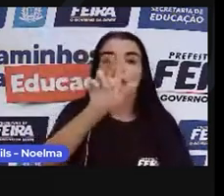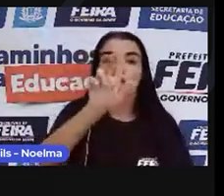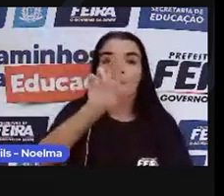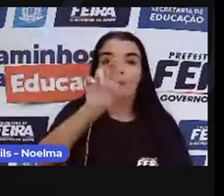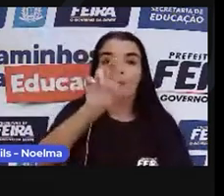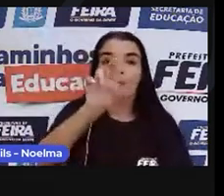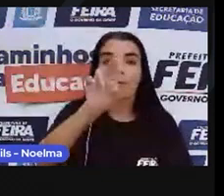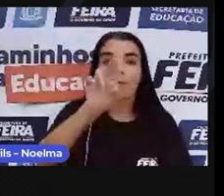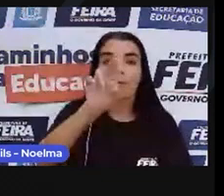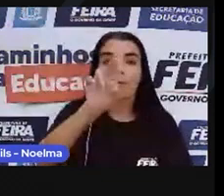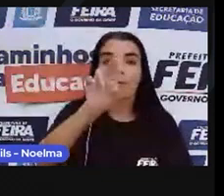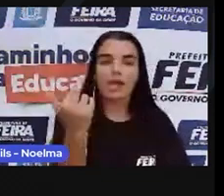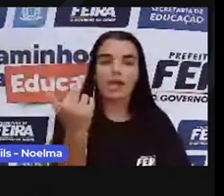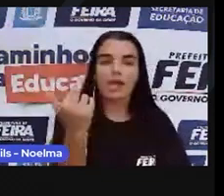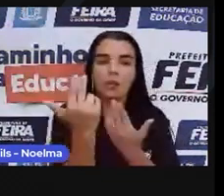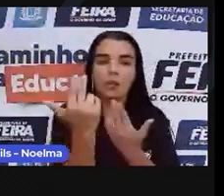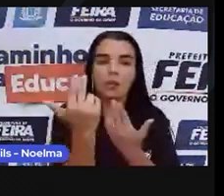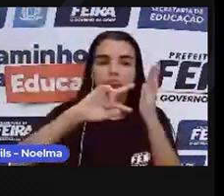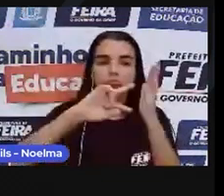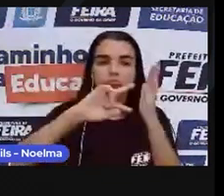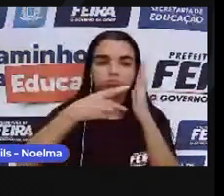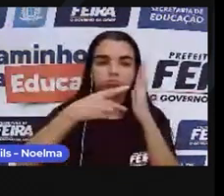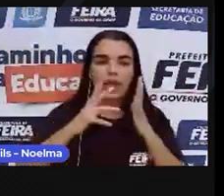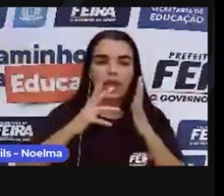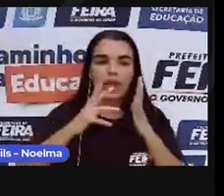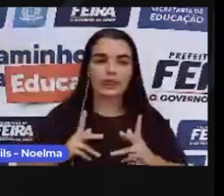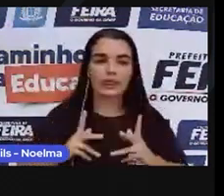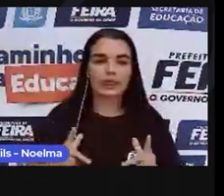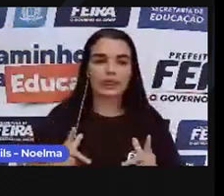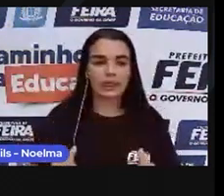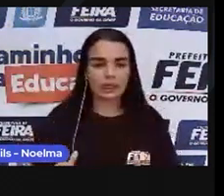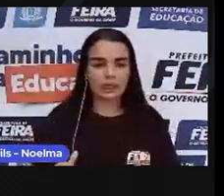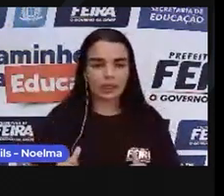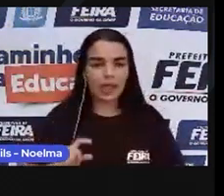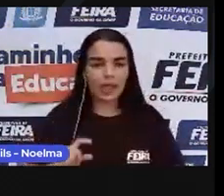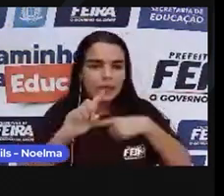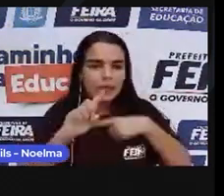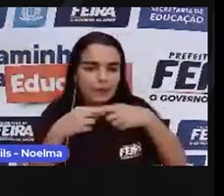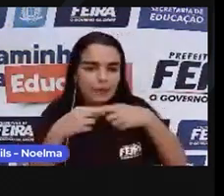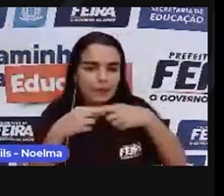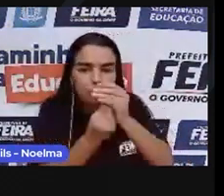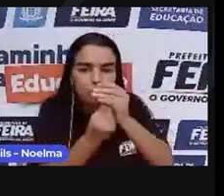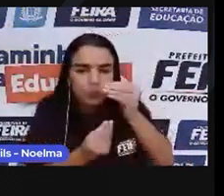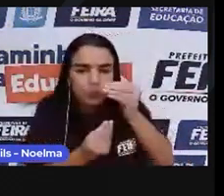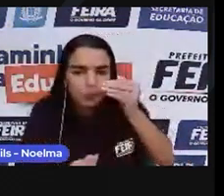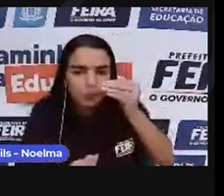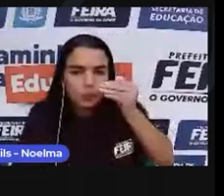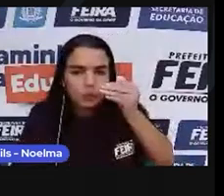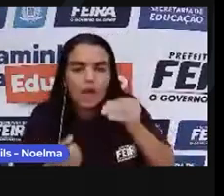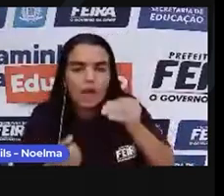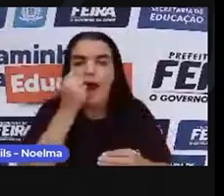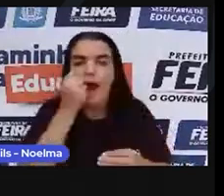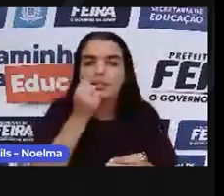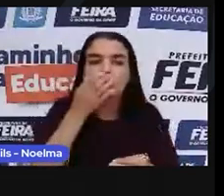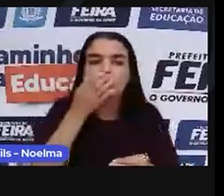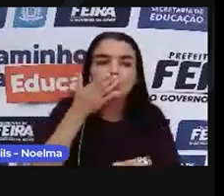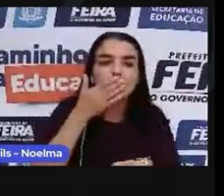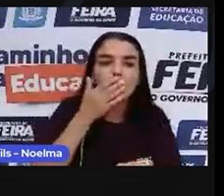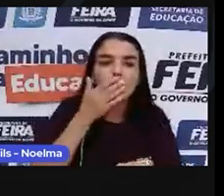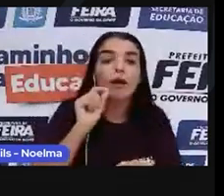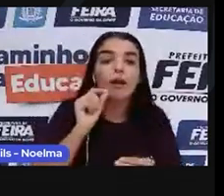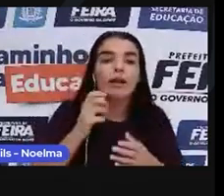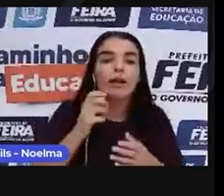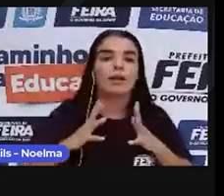purificação. Depois de escorrido o melaço, o açúcar dos vasos passava pelo processo de